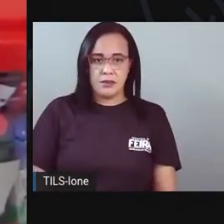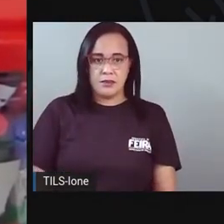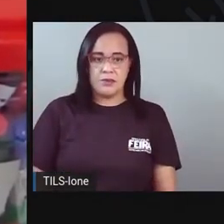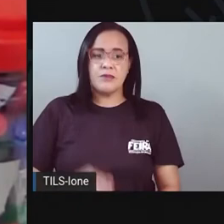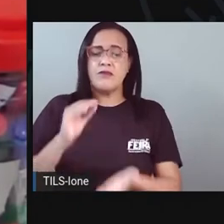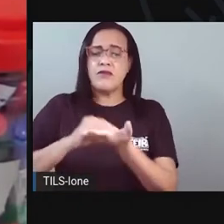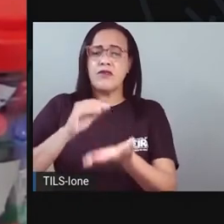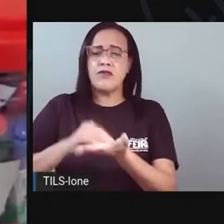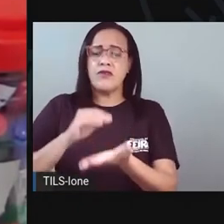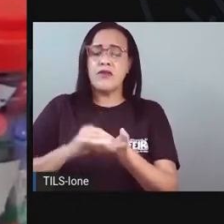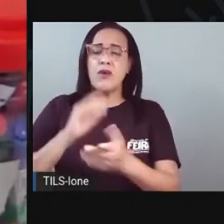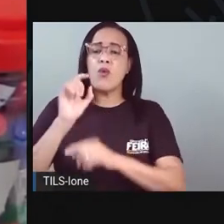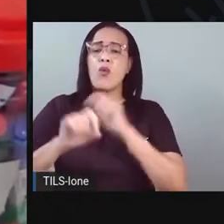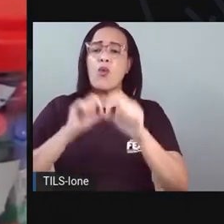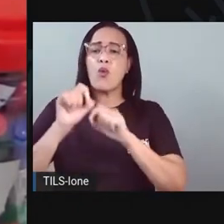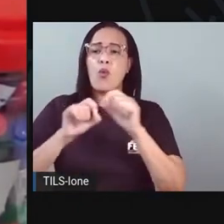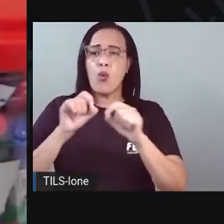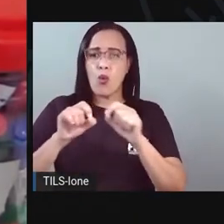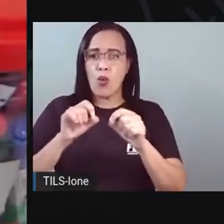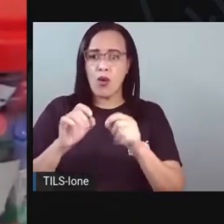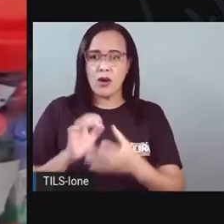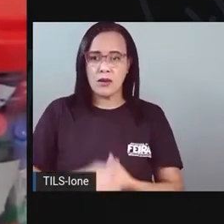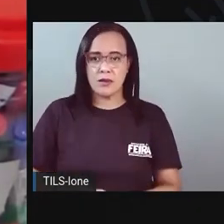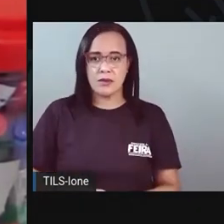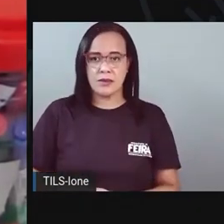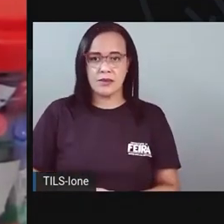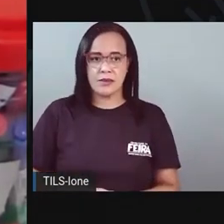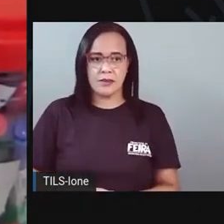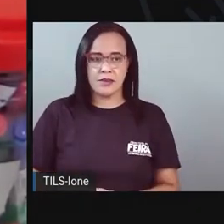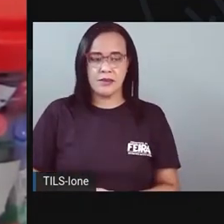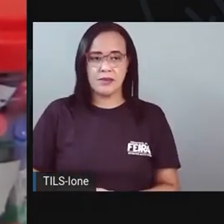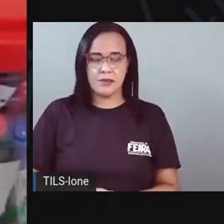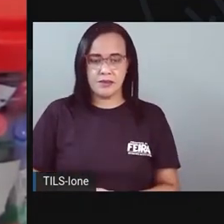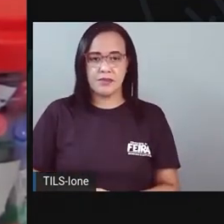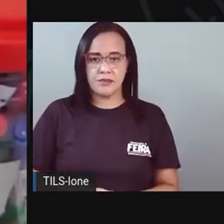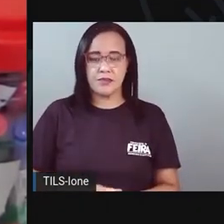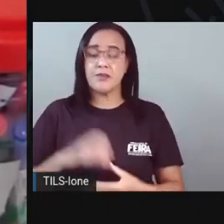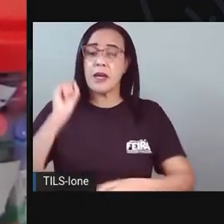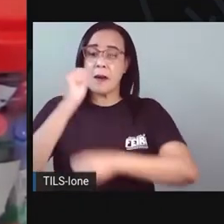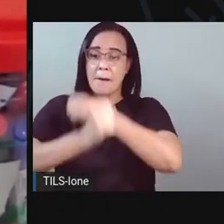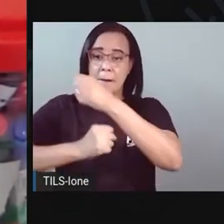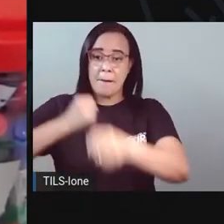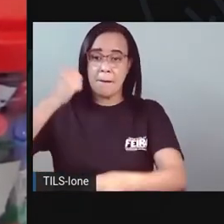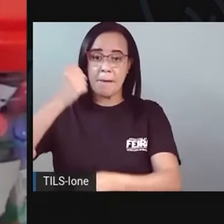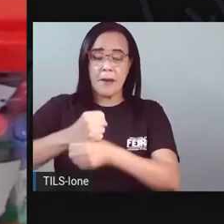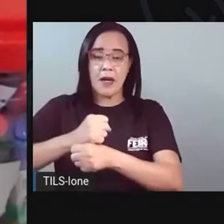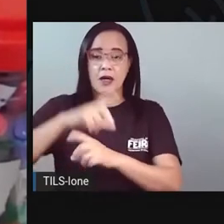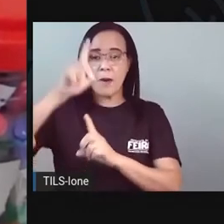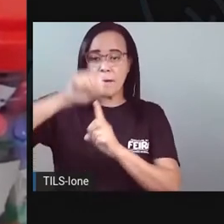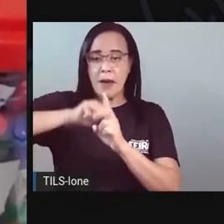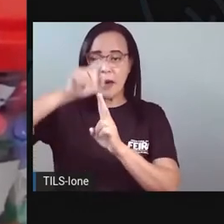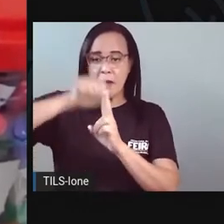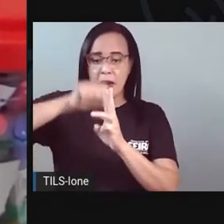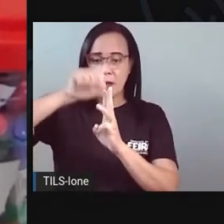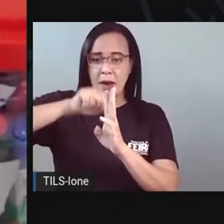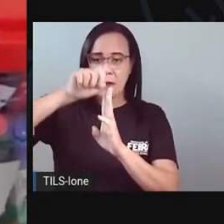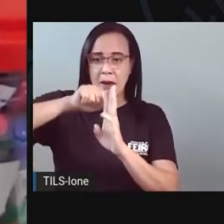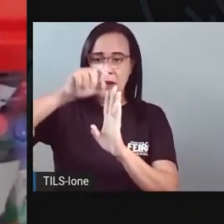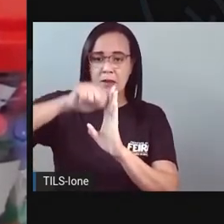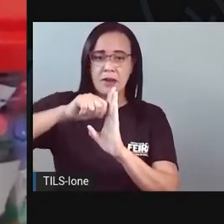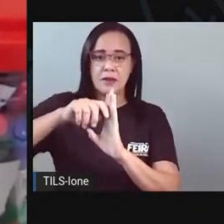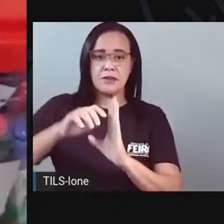o quê agora? Olha. Os meses do ano, ó. A pró vai dobrar aqui. Vai escrever o quê agora?